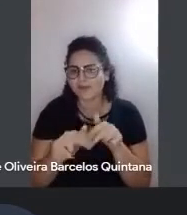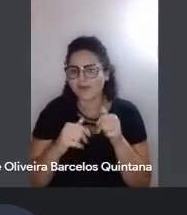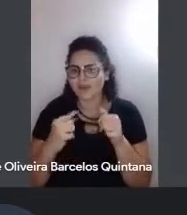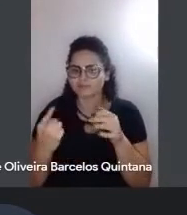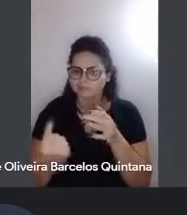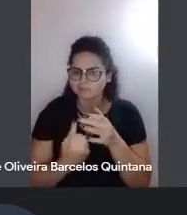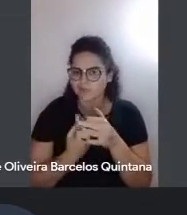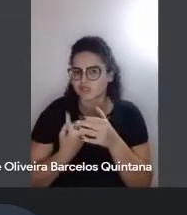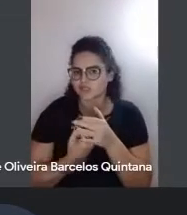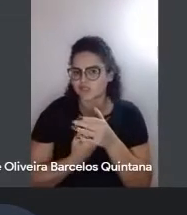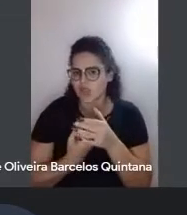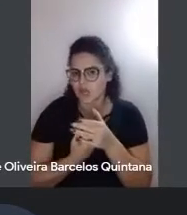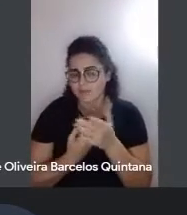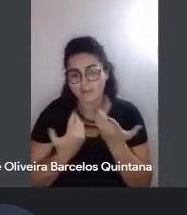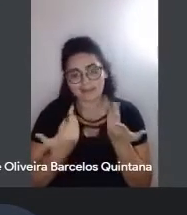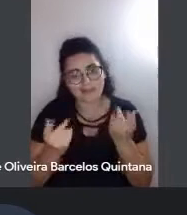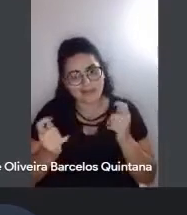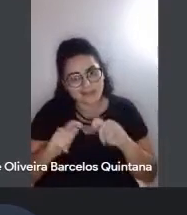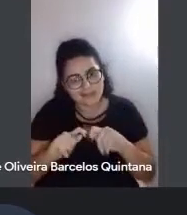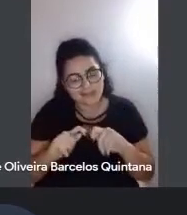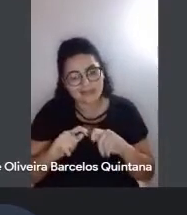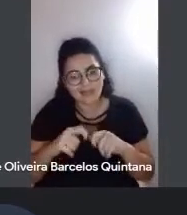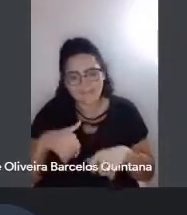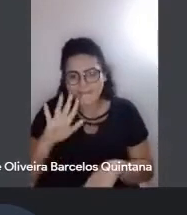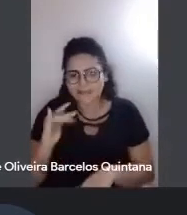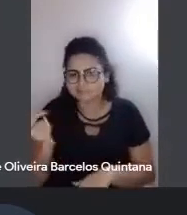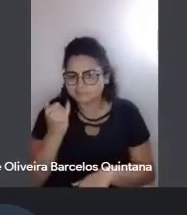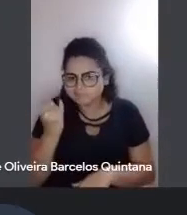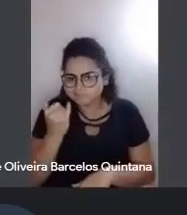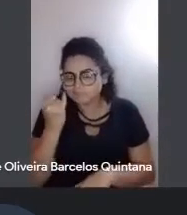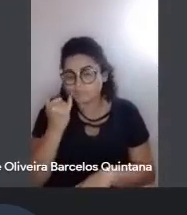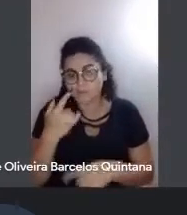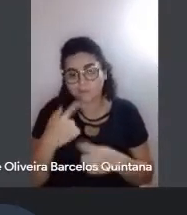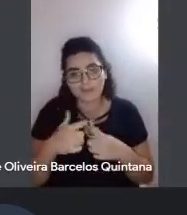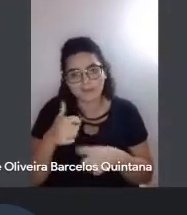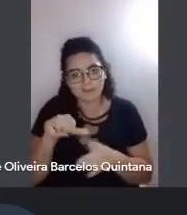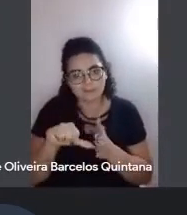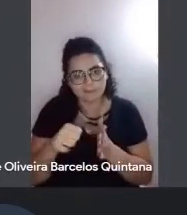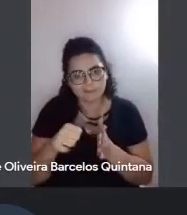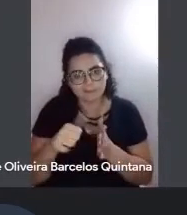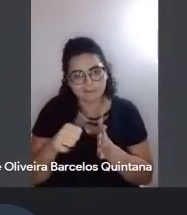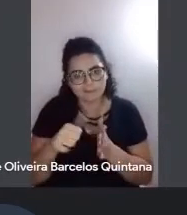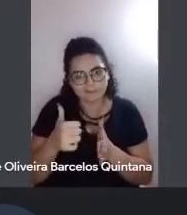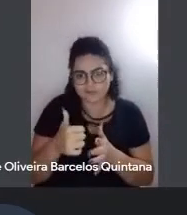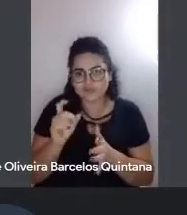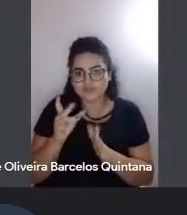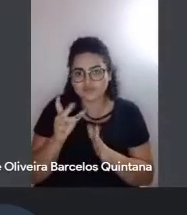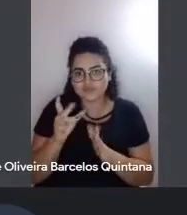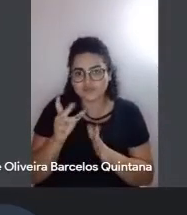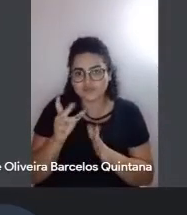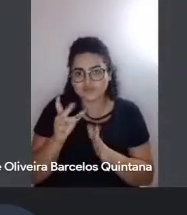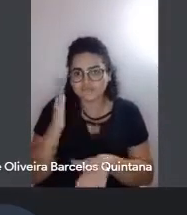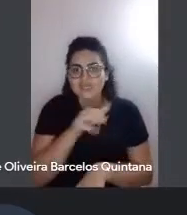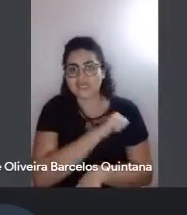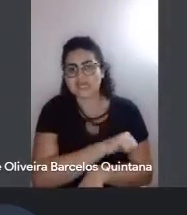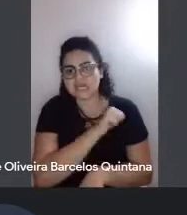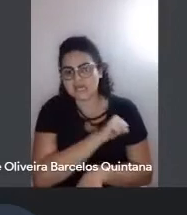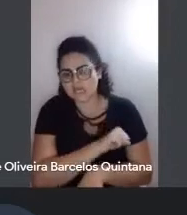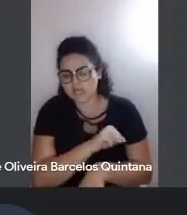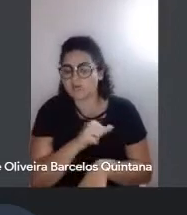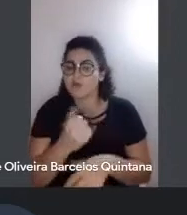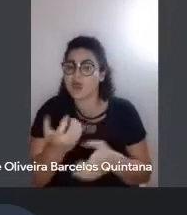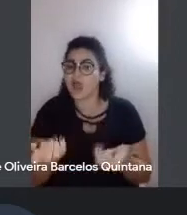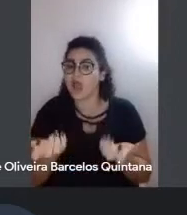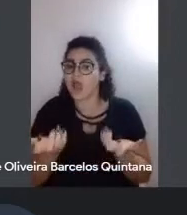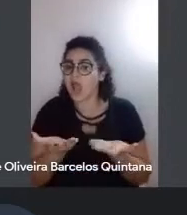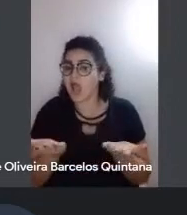mais rico, porque nessa primeira edição só tem a viagem pelo estado do Rio. Eu quero